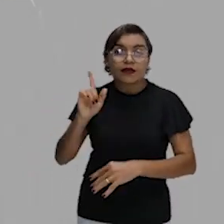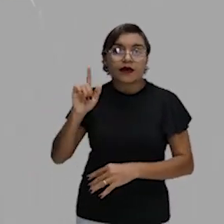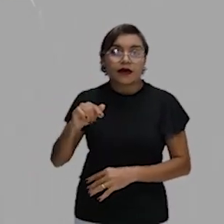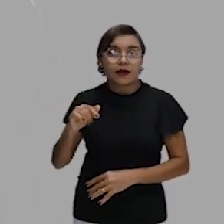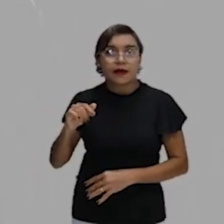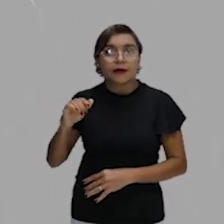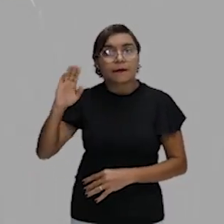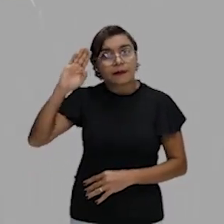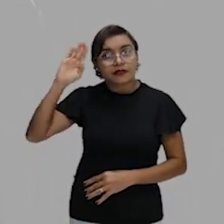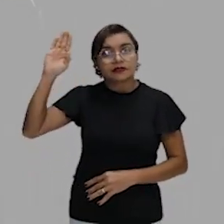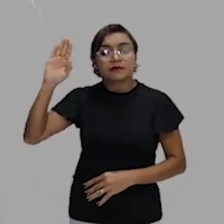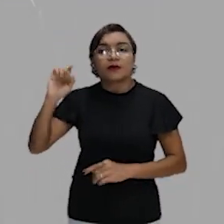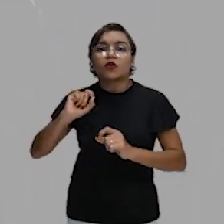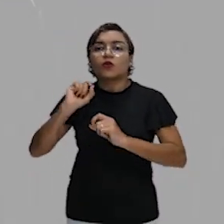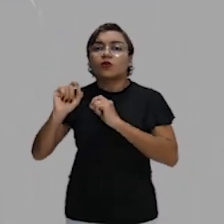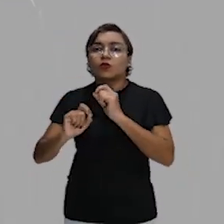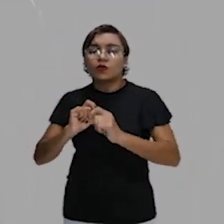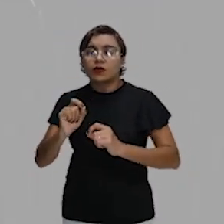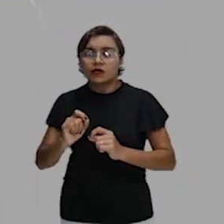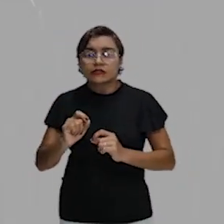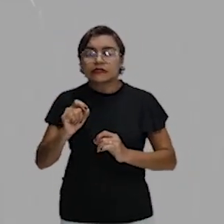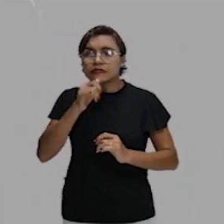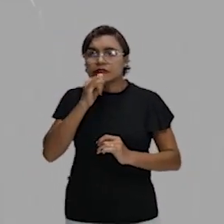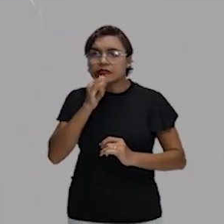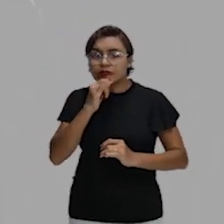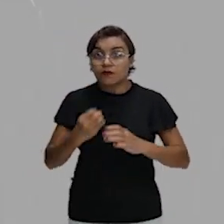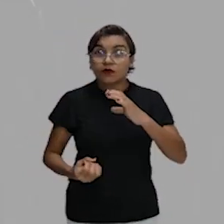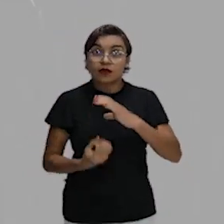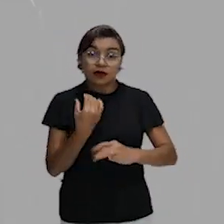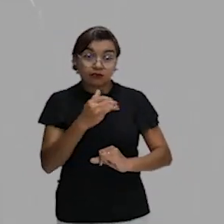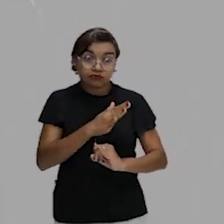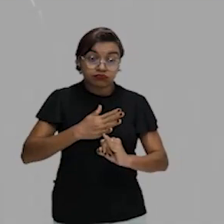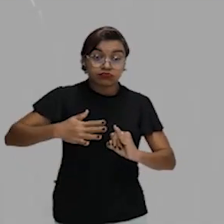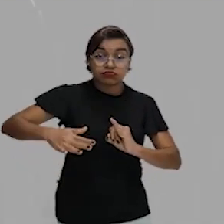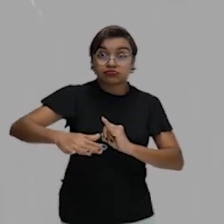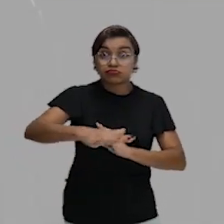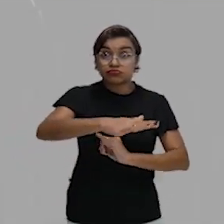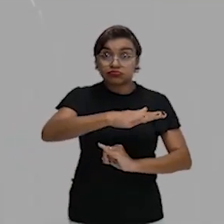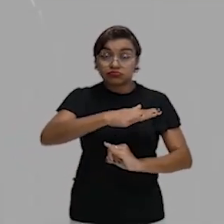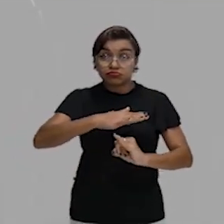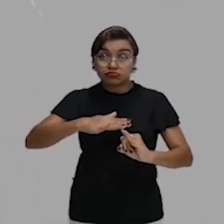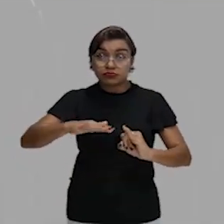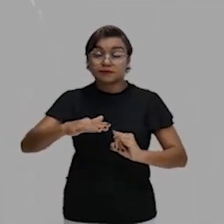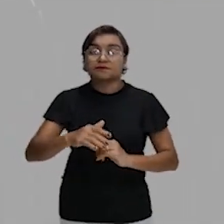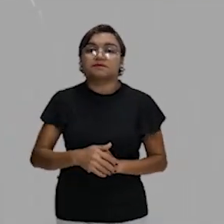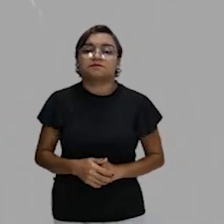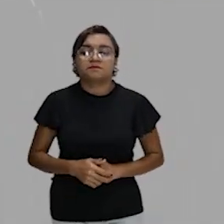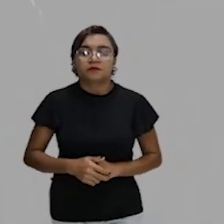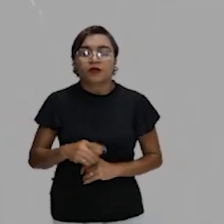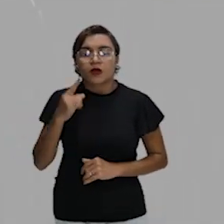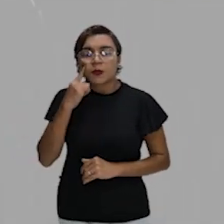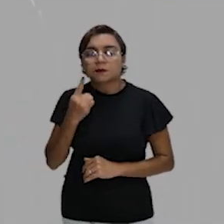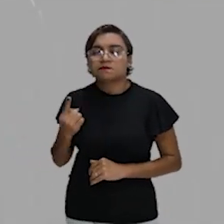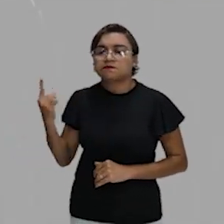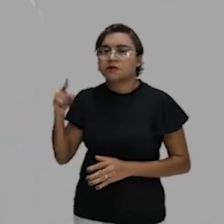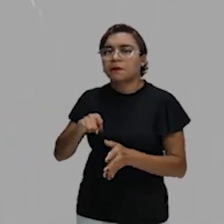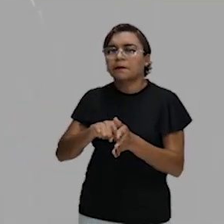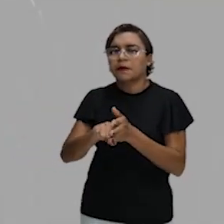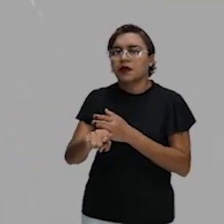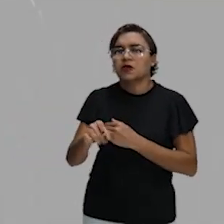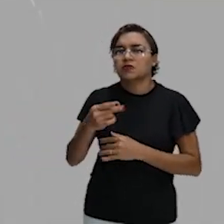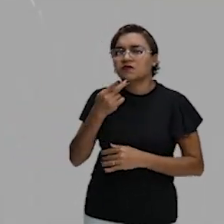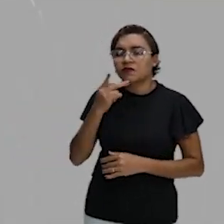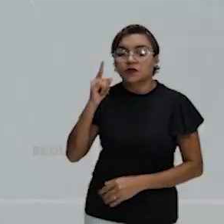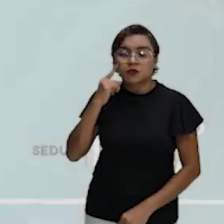responsáveis pelo surgimento das ilhas de calor, a verticalização urbana. Então, vamos olhar aqui para a questão aqui, olha o que ela te diz.